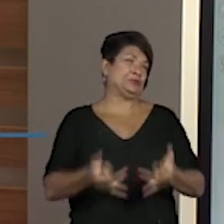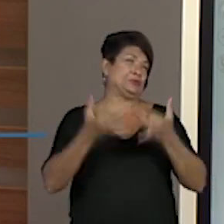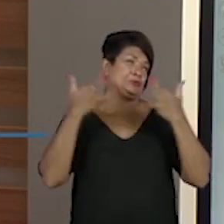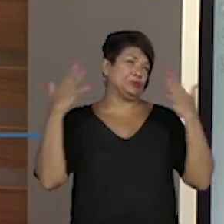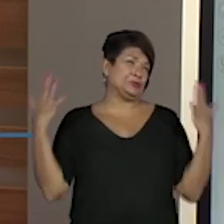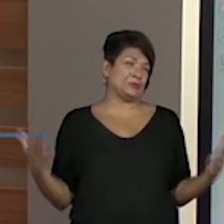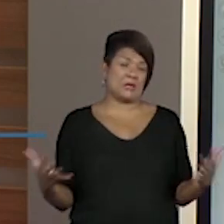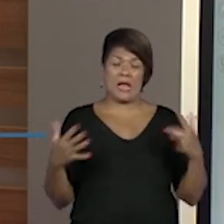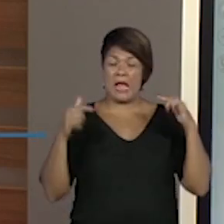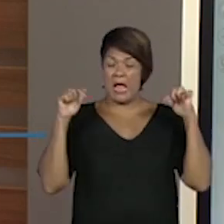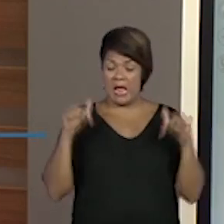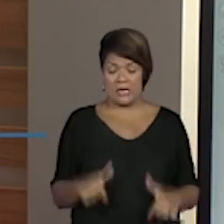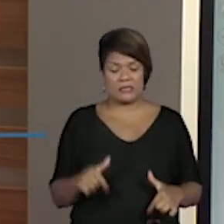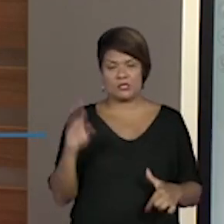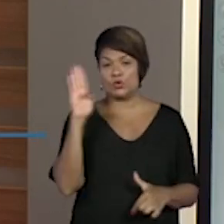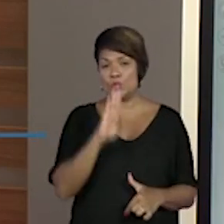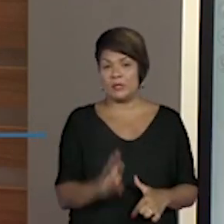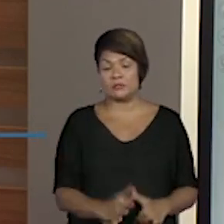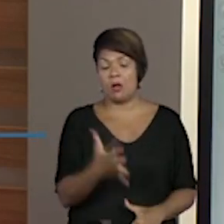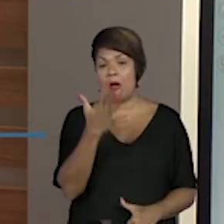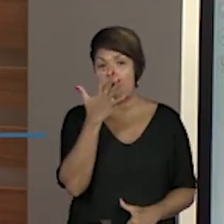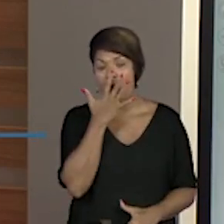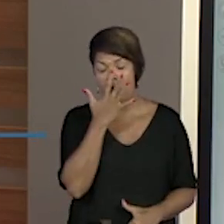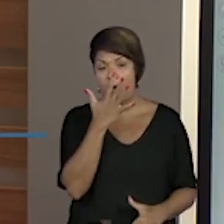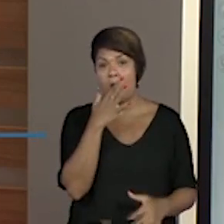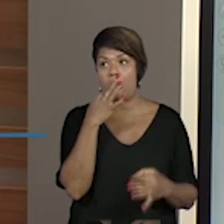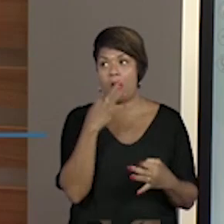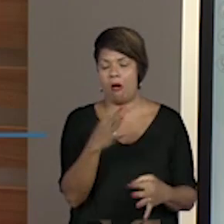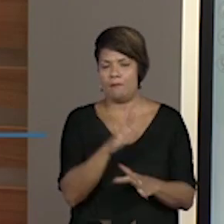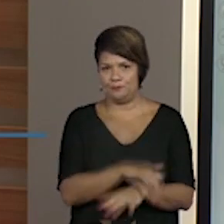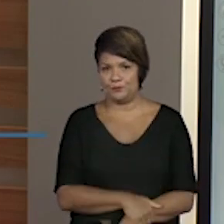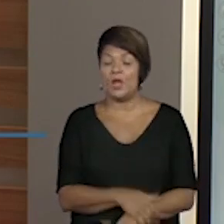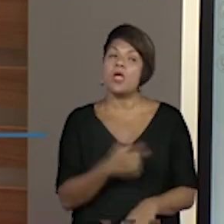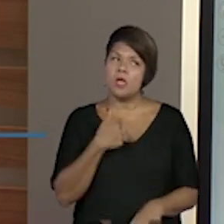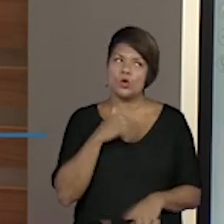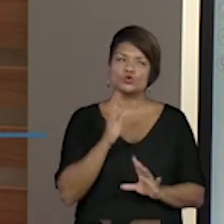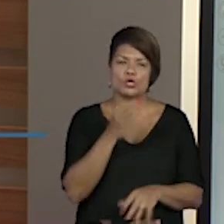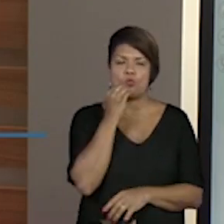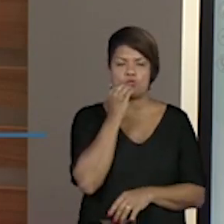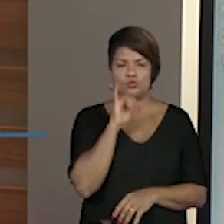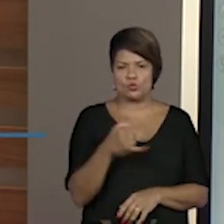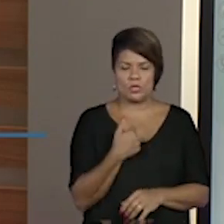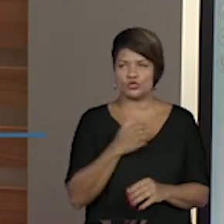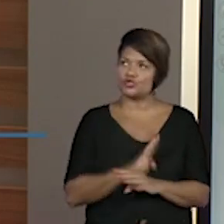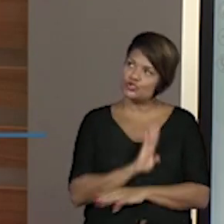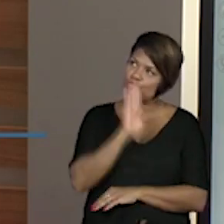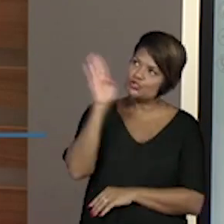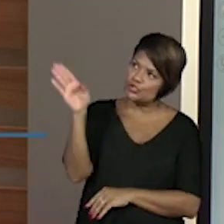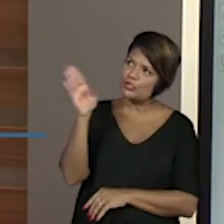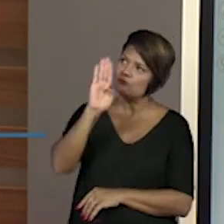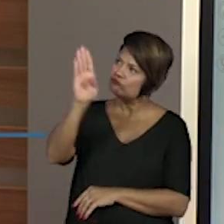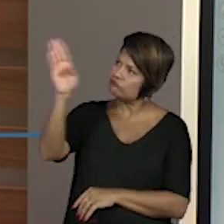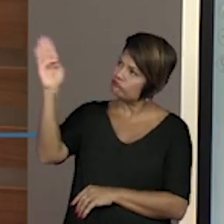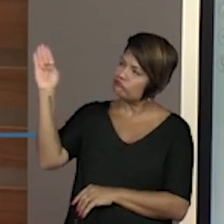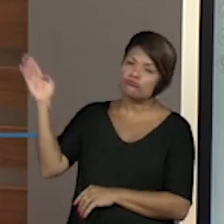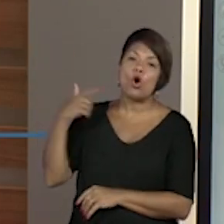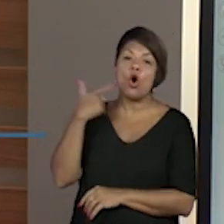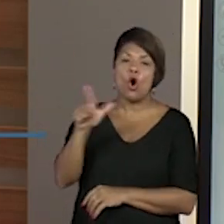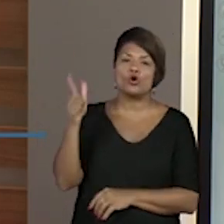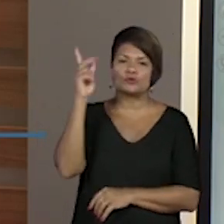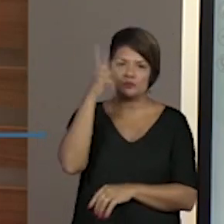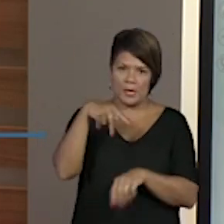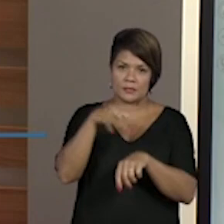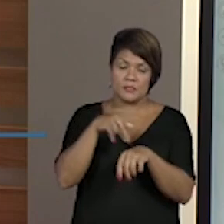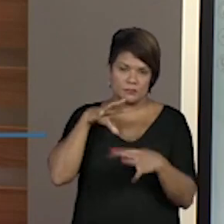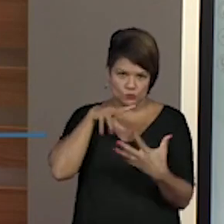A gente consegue ver isso em poucos países, tá? Eu tive a oportunidade de ir para outros países e eu sempre ficava espantado o quanto